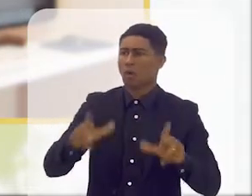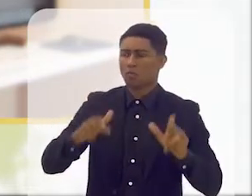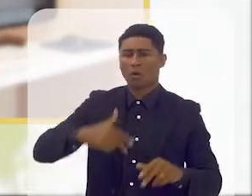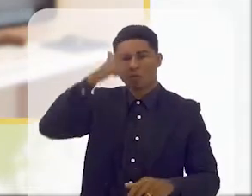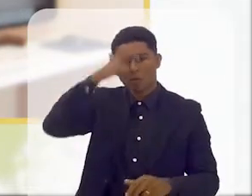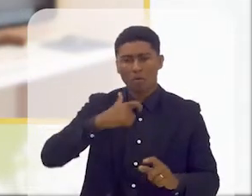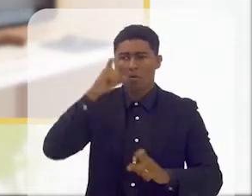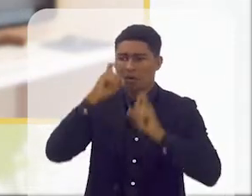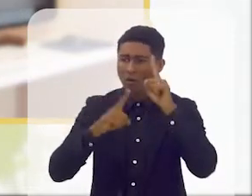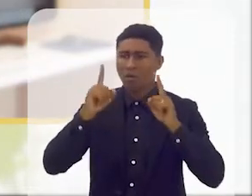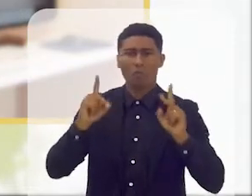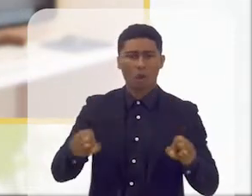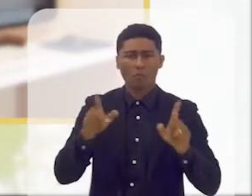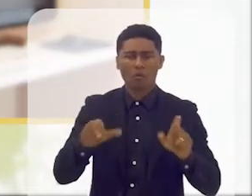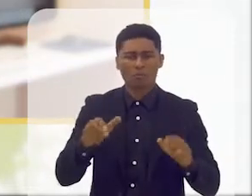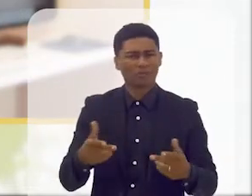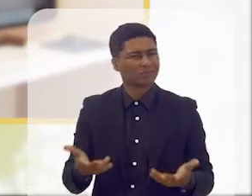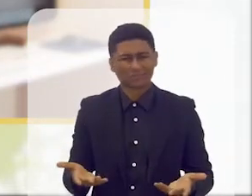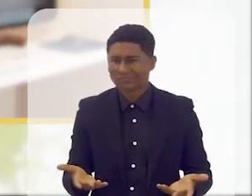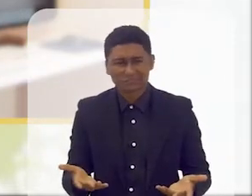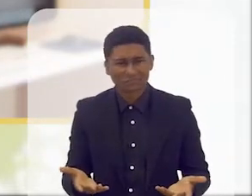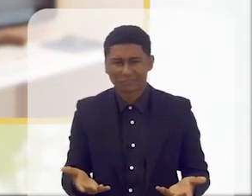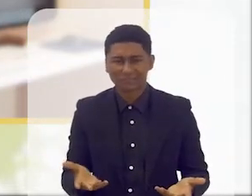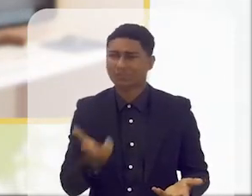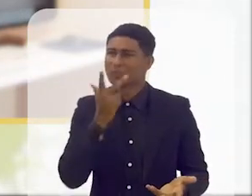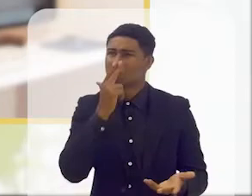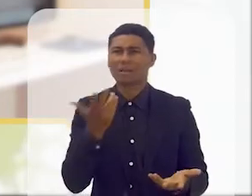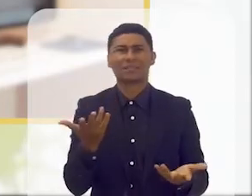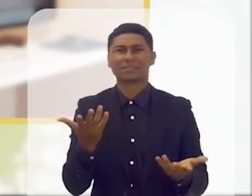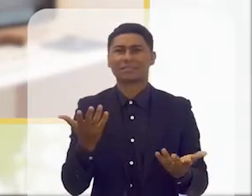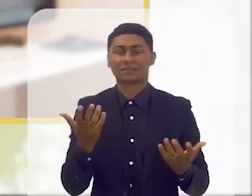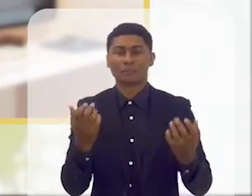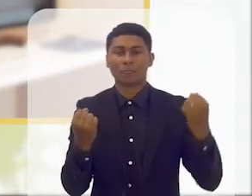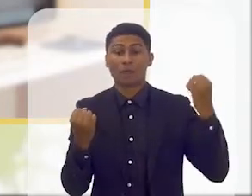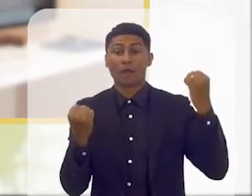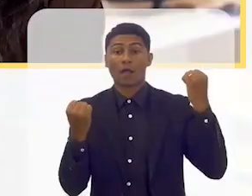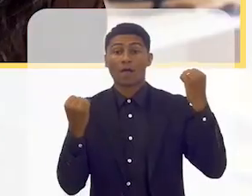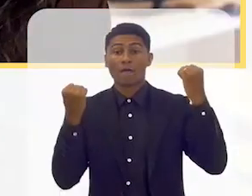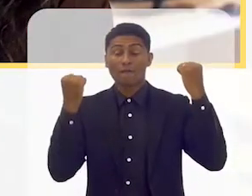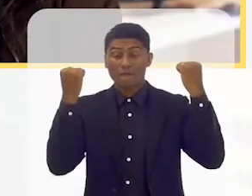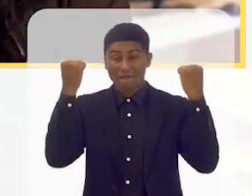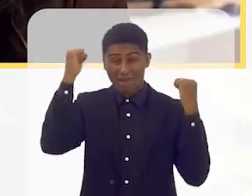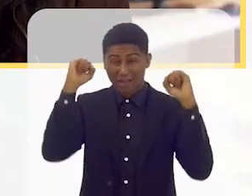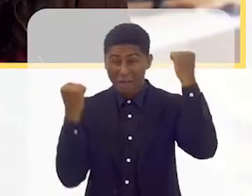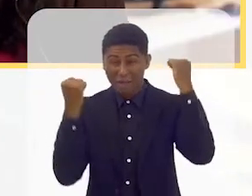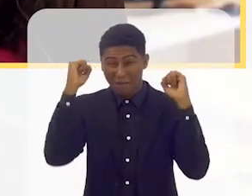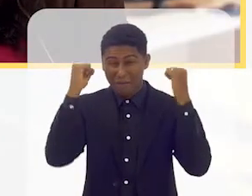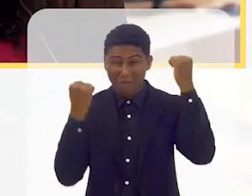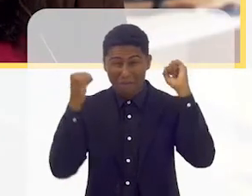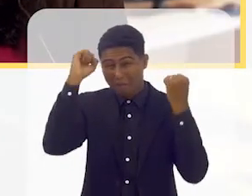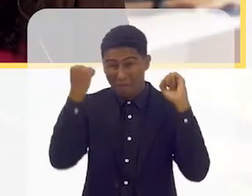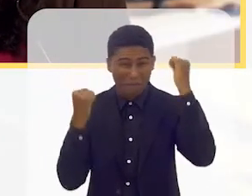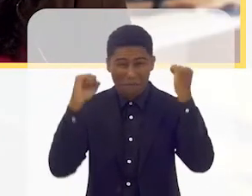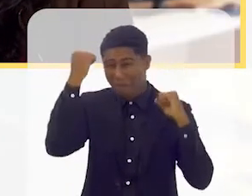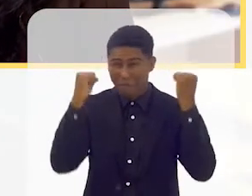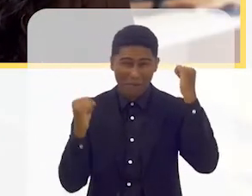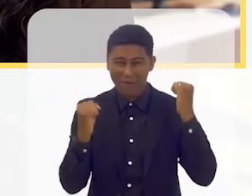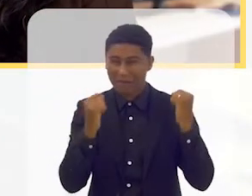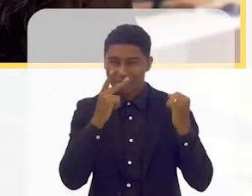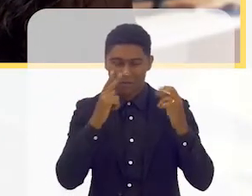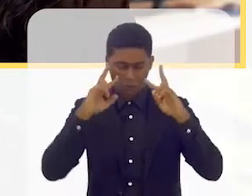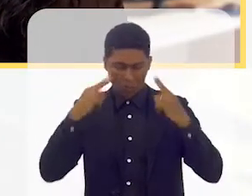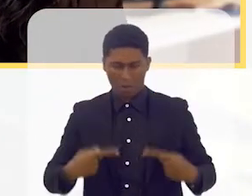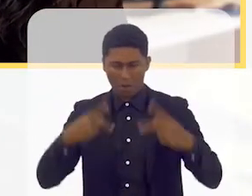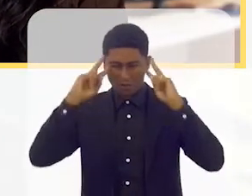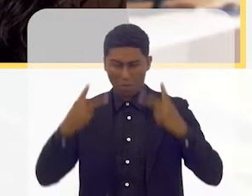aspecto. Essa questão de industrializar a humanização não existe, porque a humanização